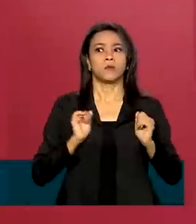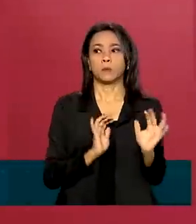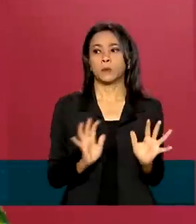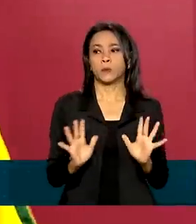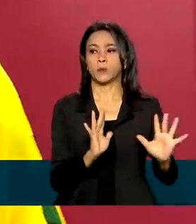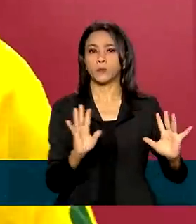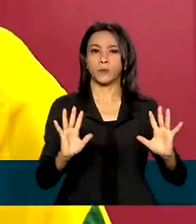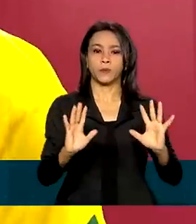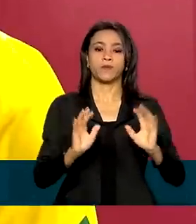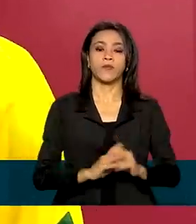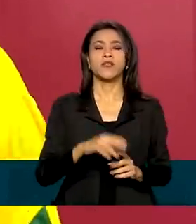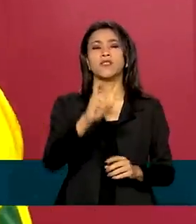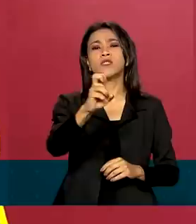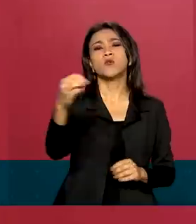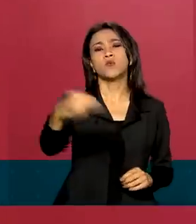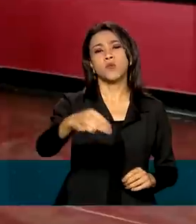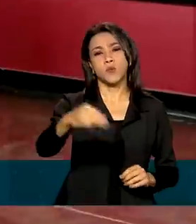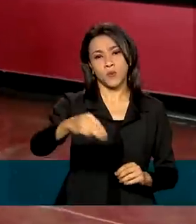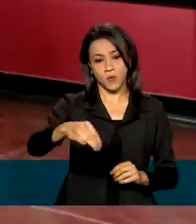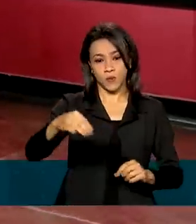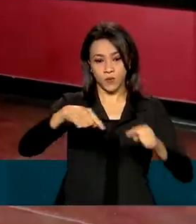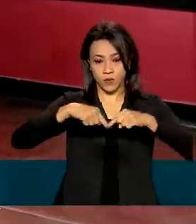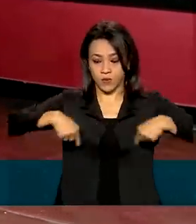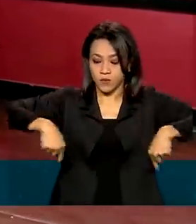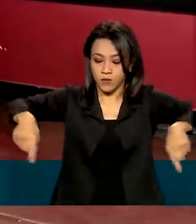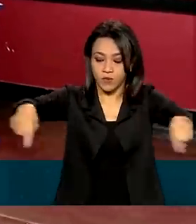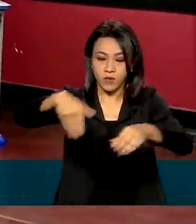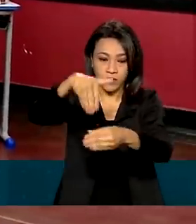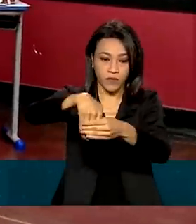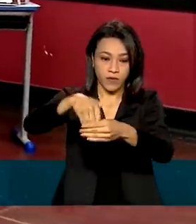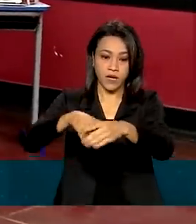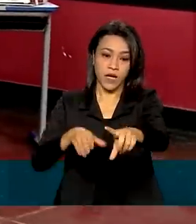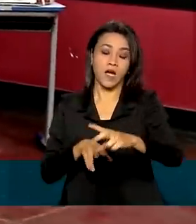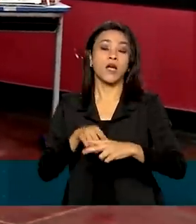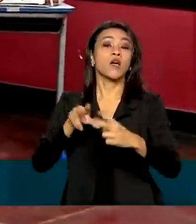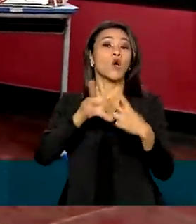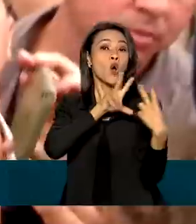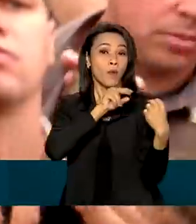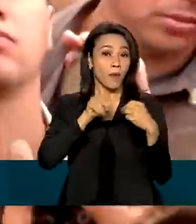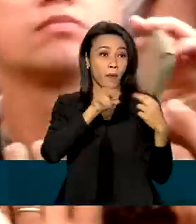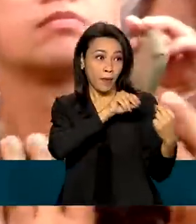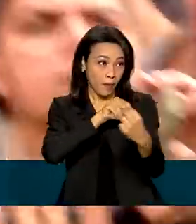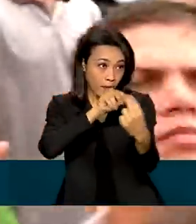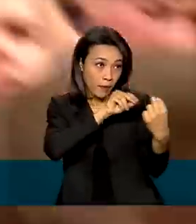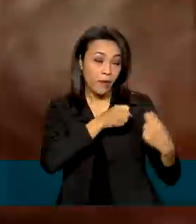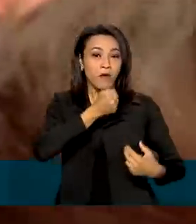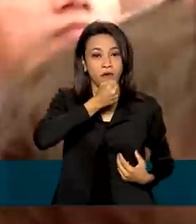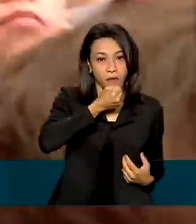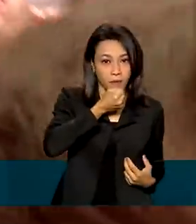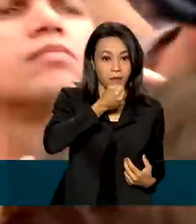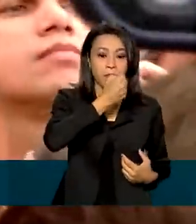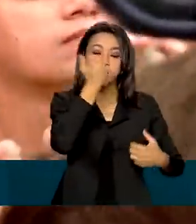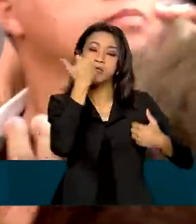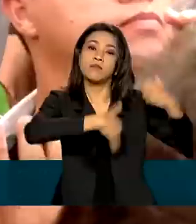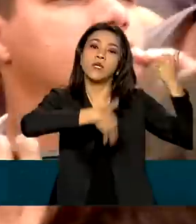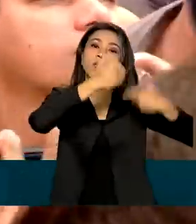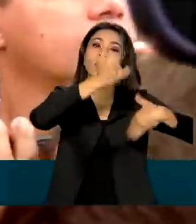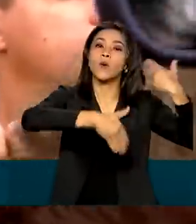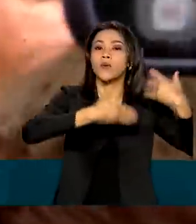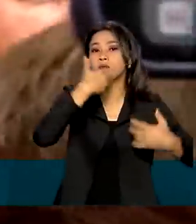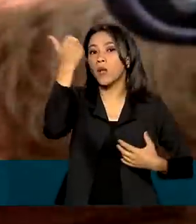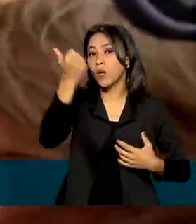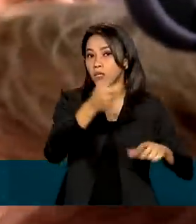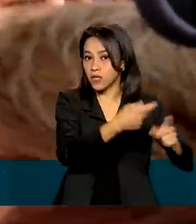permaneceu cinco minutos na sessão eleitoral. Ao conversar com jornalistas, Bolsonaro destacou as melhoras na